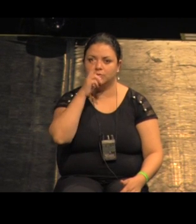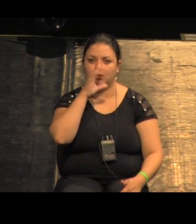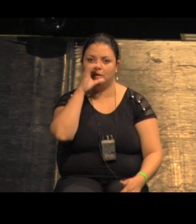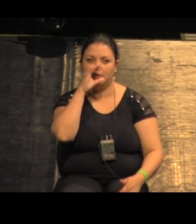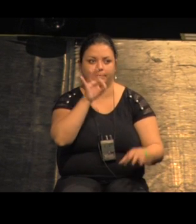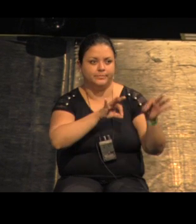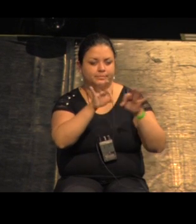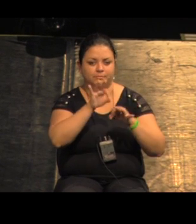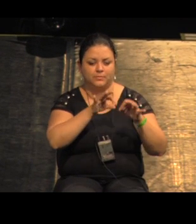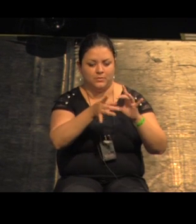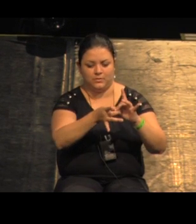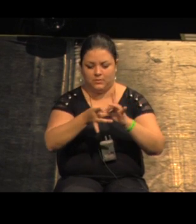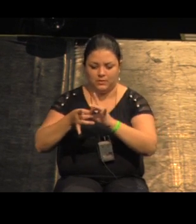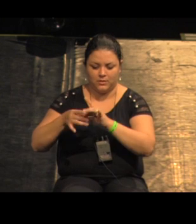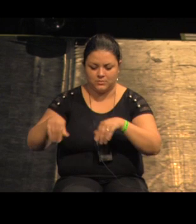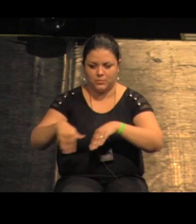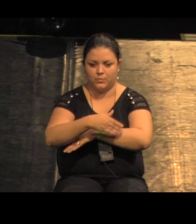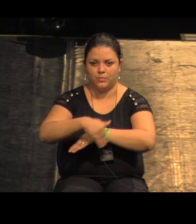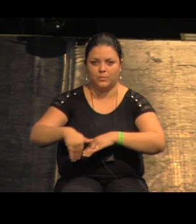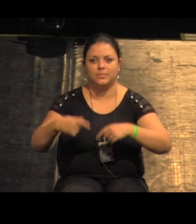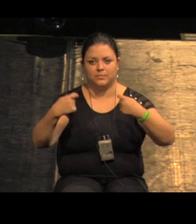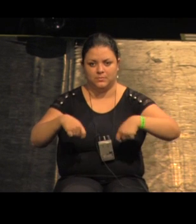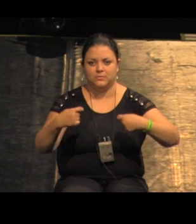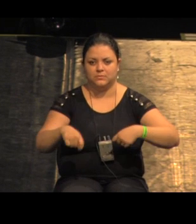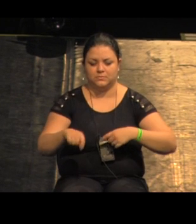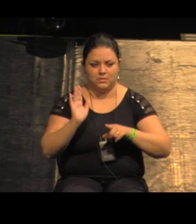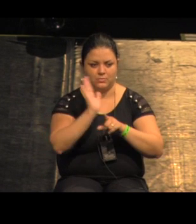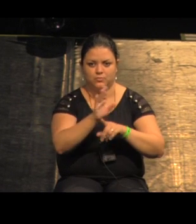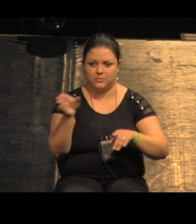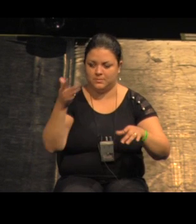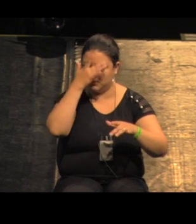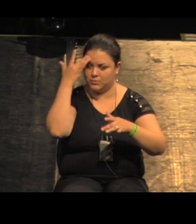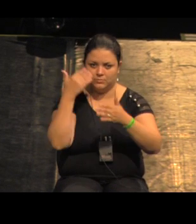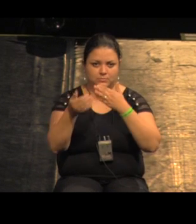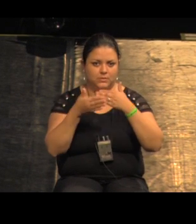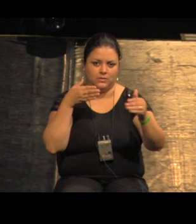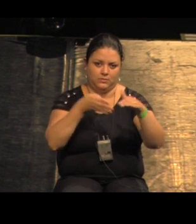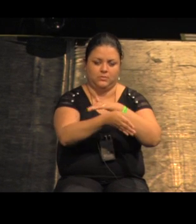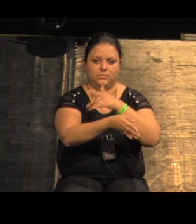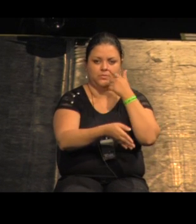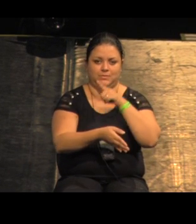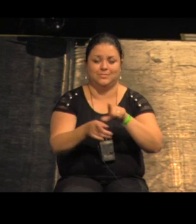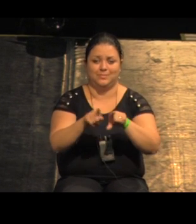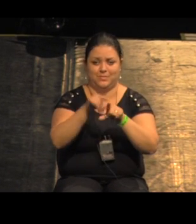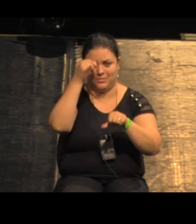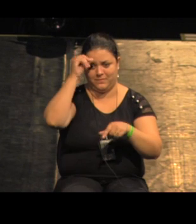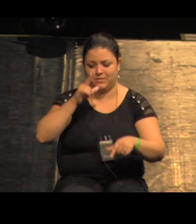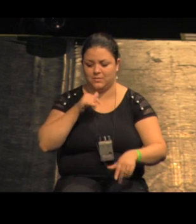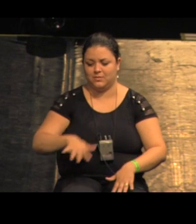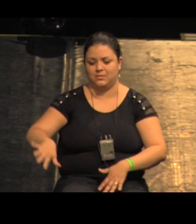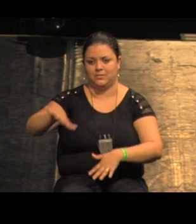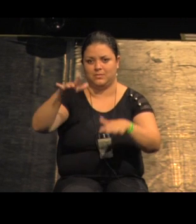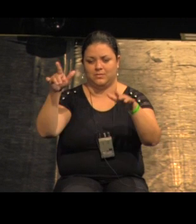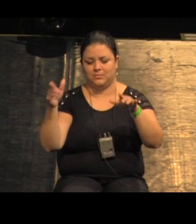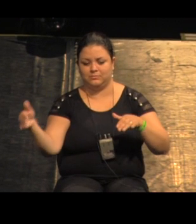ligação dessa via para criar um acesso além de escapar daquela área que é a laga ter um acesso